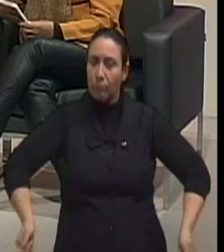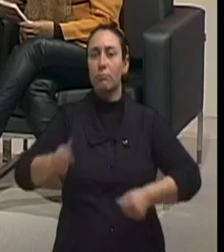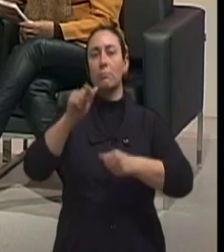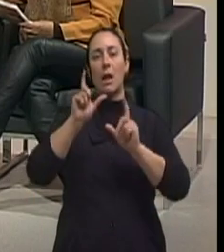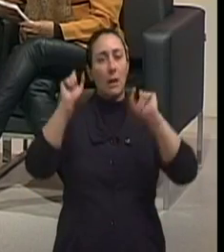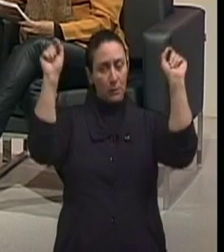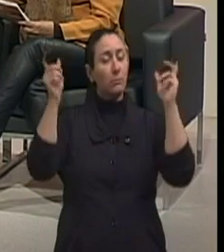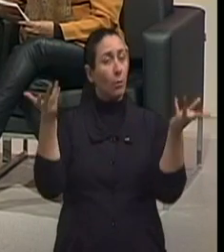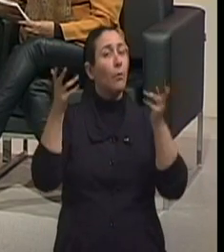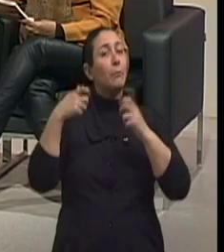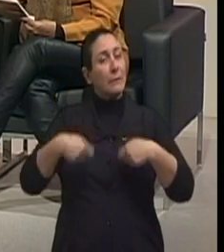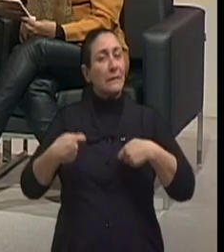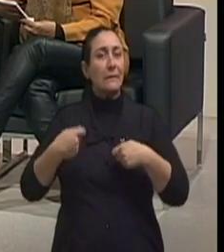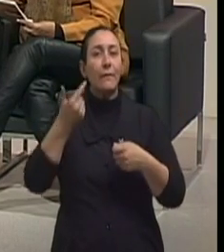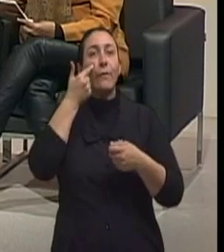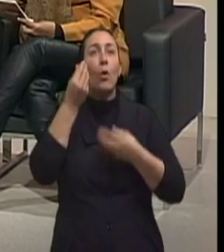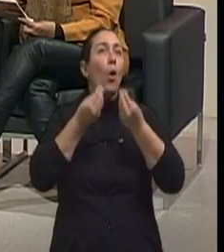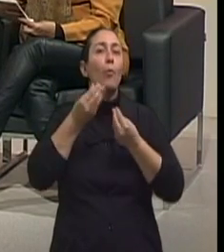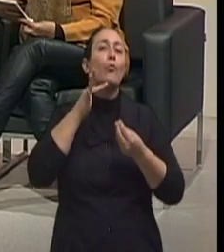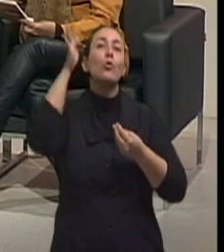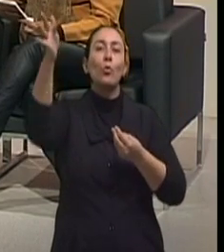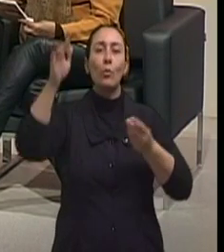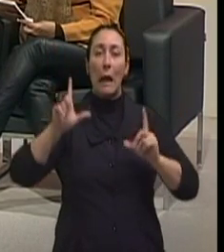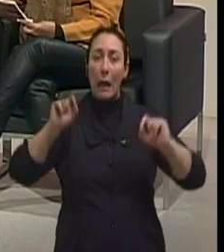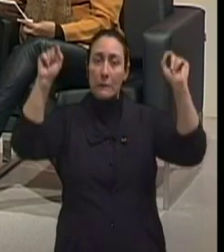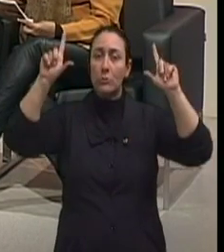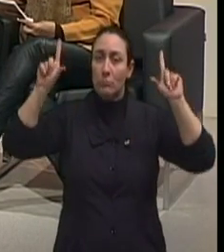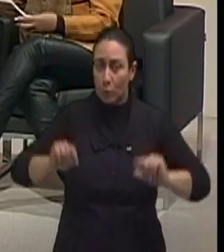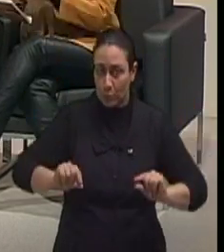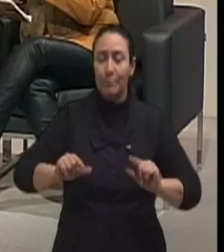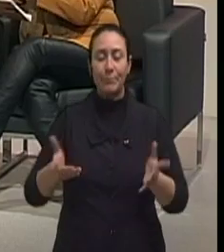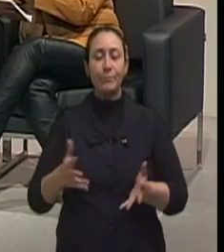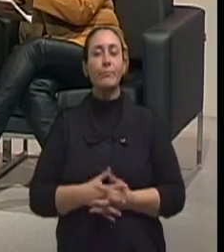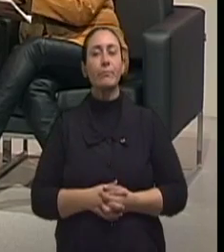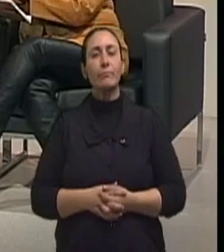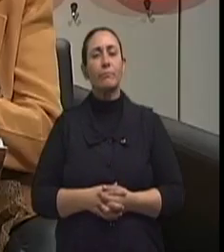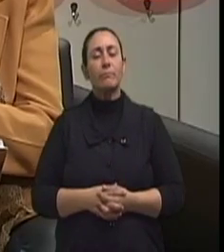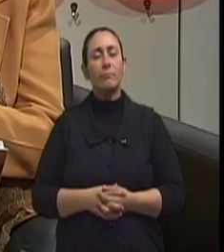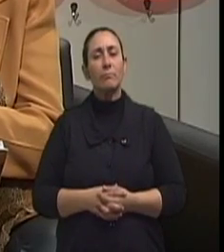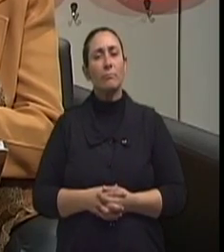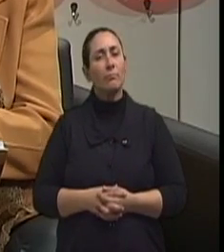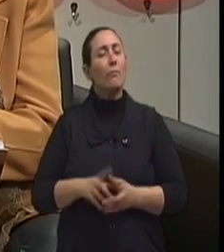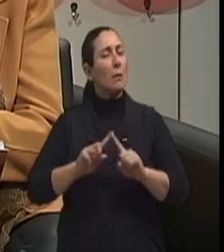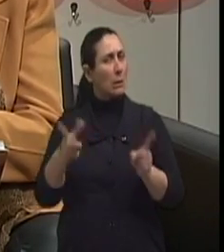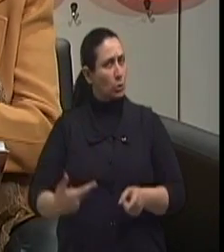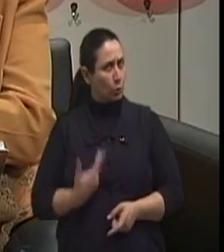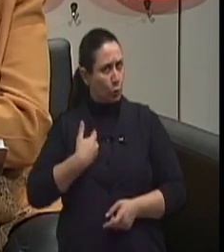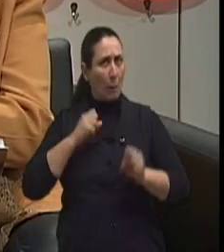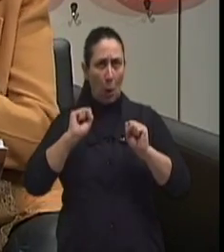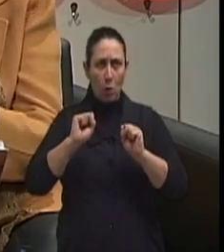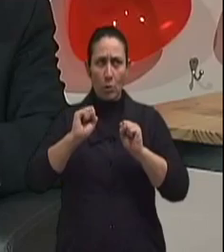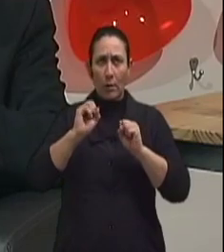neoplasia, do câncer, no futuro. Tá. Mas a cirurgia também melhorou. E a cirurgia, ela pode ser parcial, pode ser total?